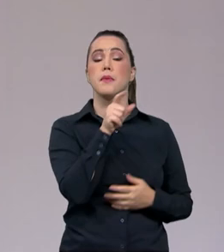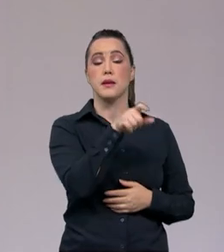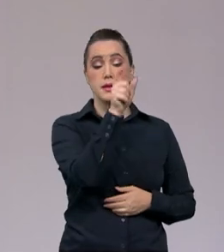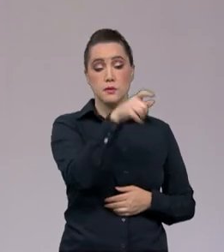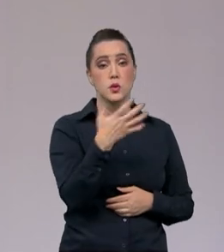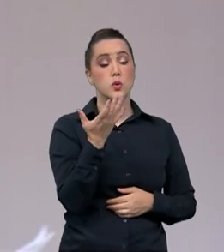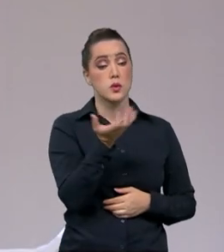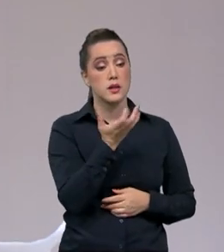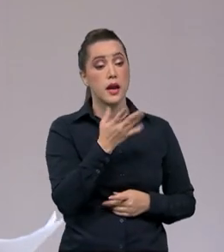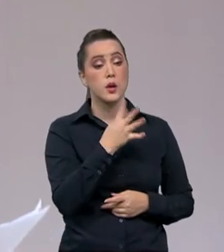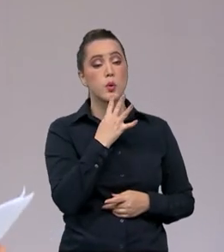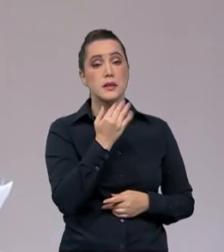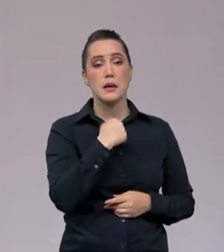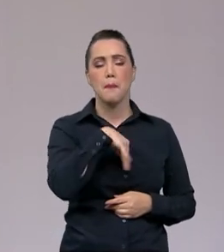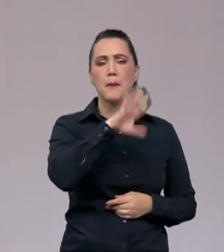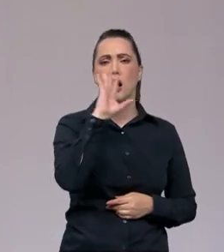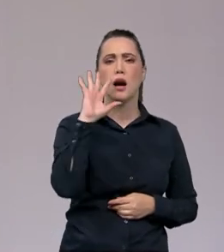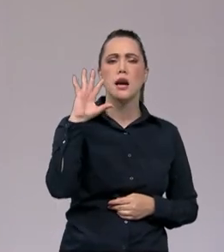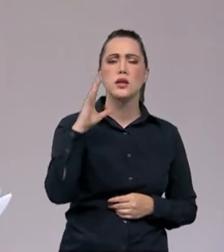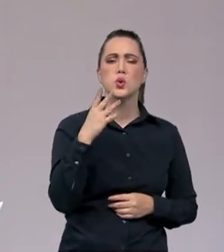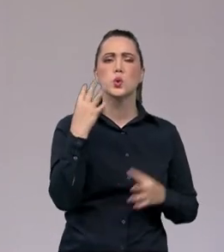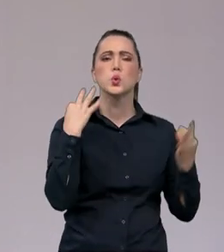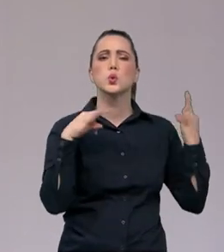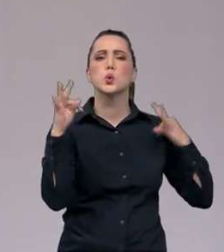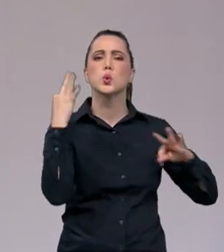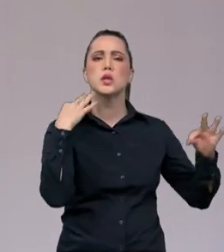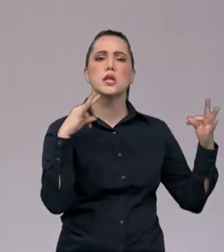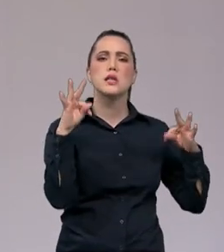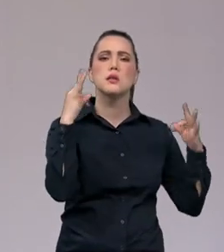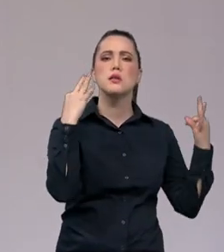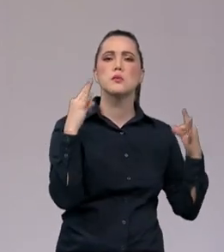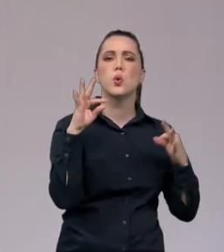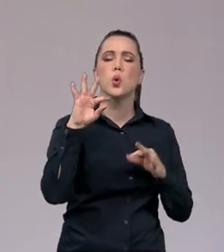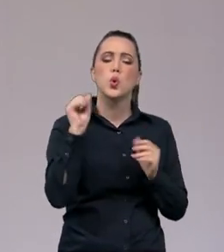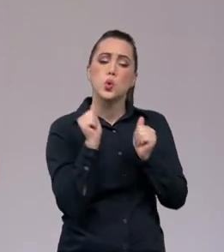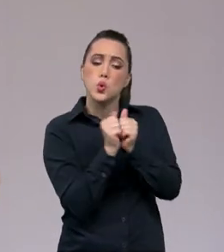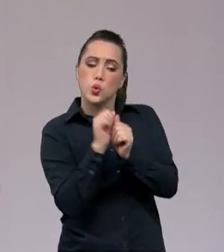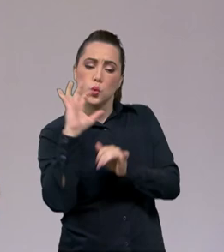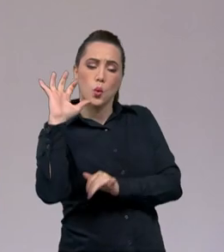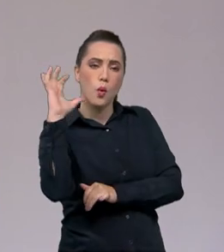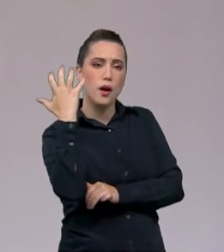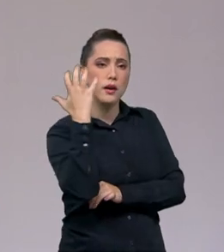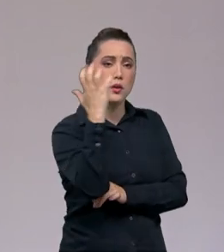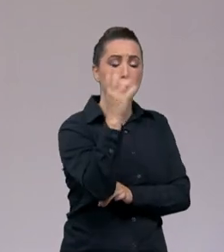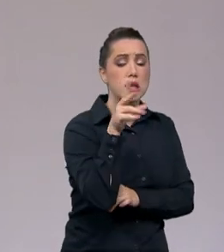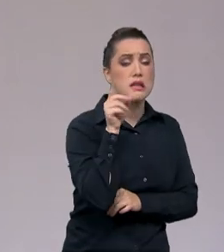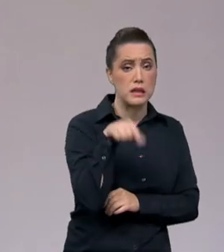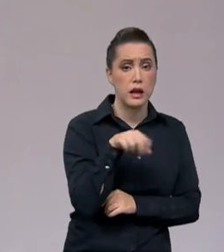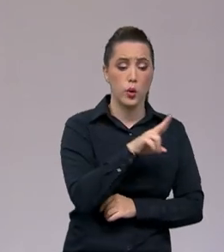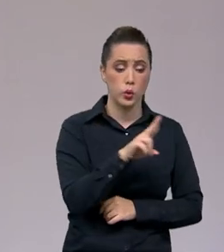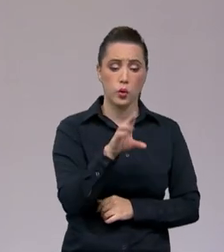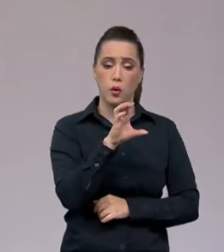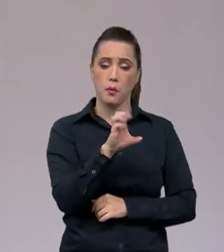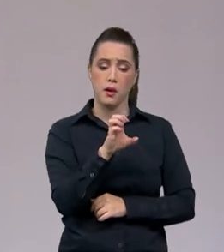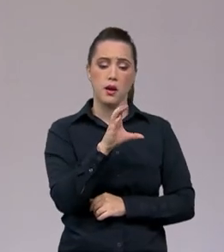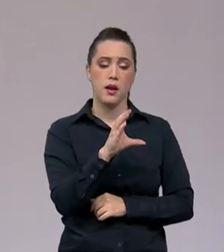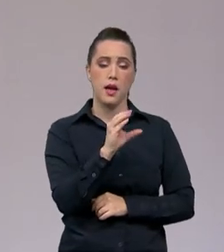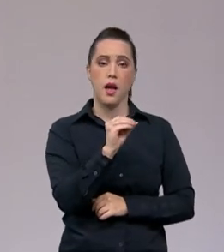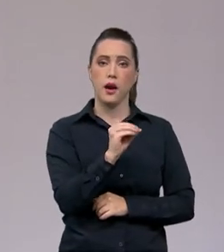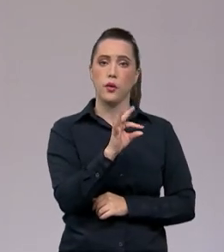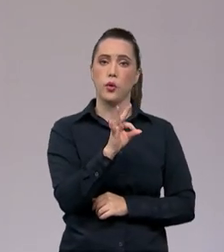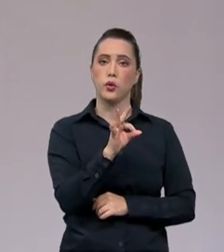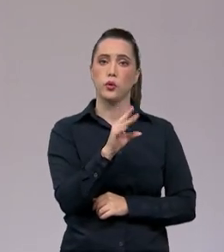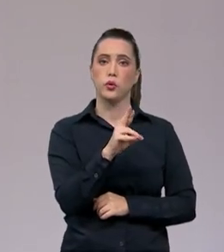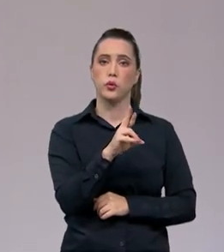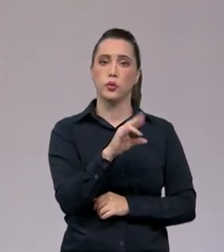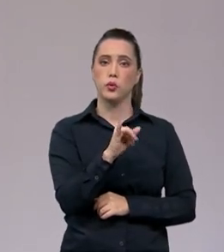ecoturismo. Cada vez mais as pessoas querem atividades ao ar livre, querem ter esse contato com a natureza. A minha pergunta é, da